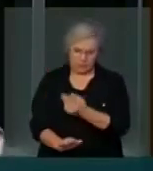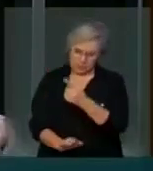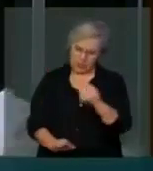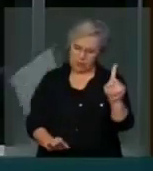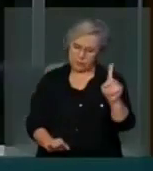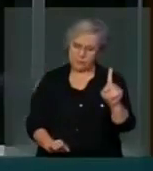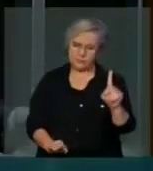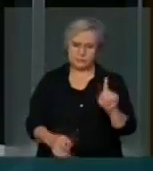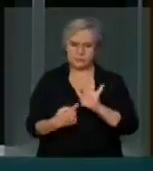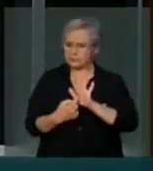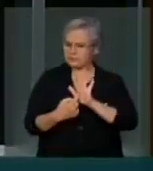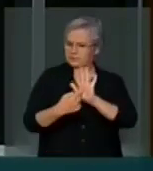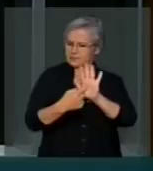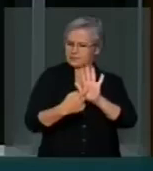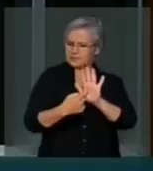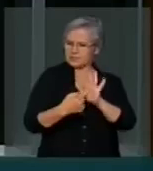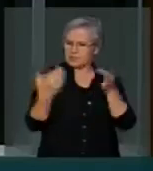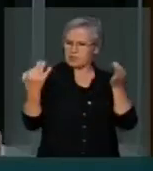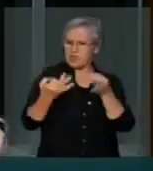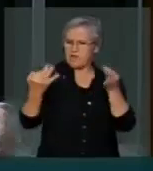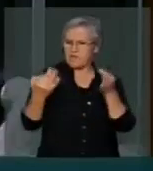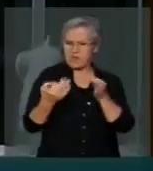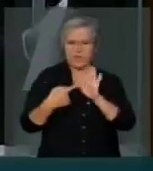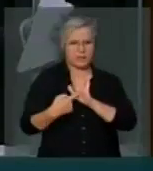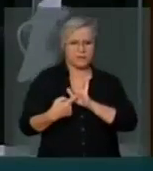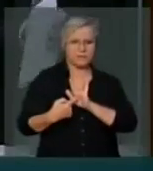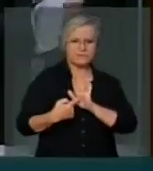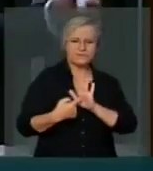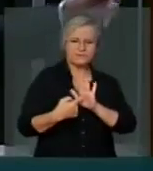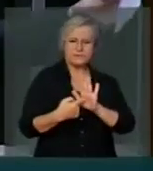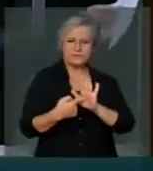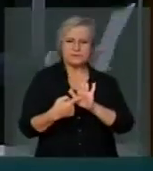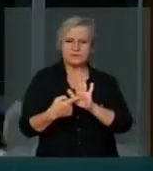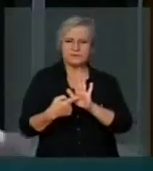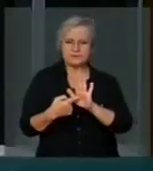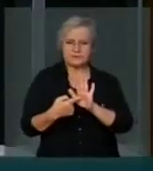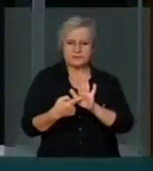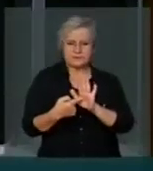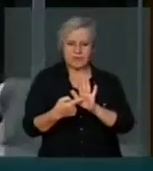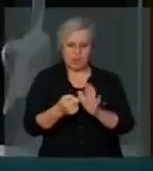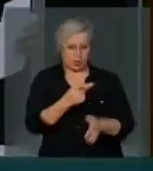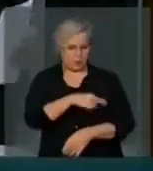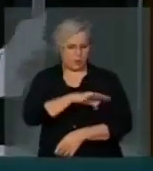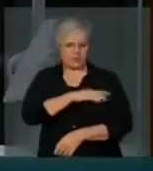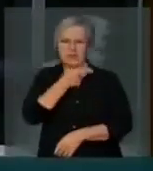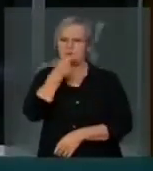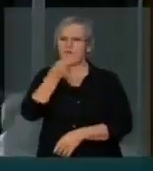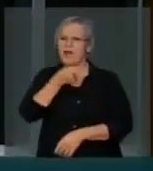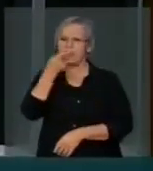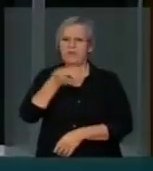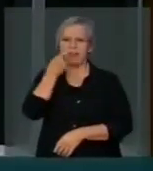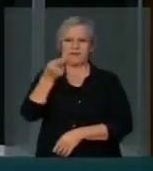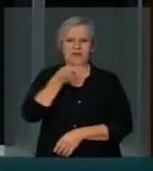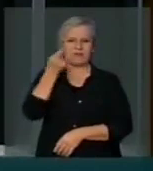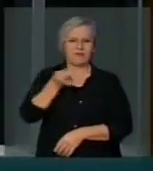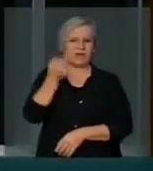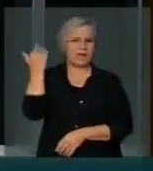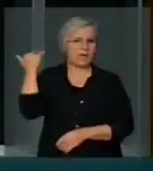Aquela imagem de santo, aquela imagem de alvidão que o PT pregava, foi por terra.